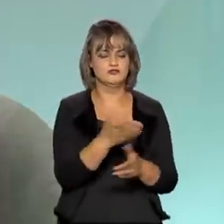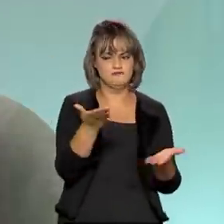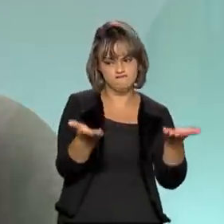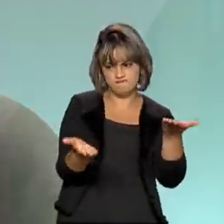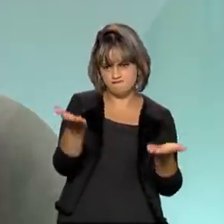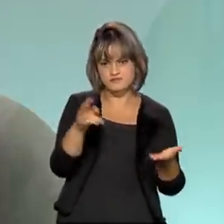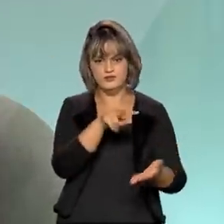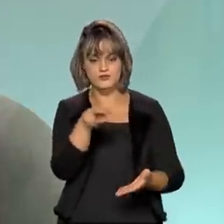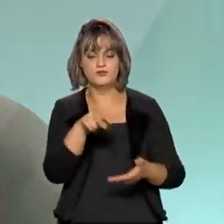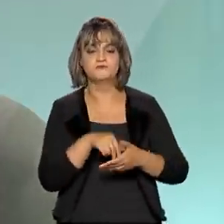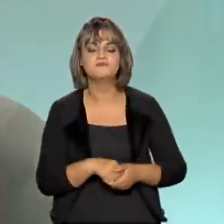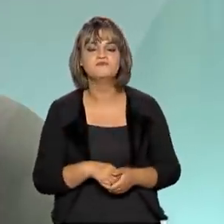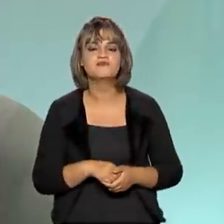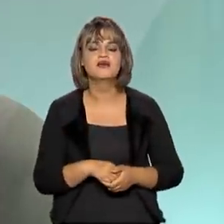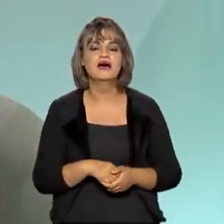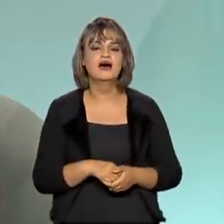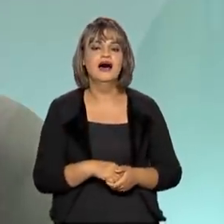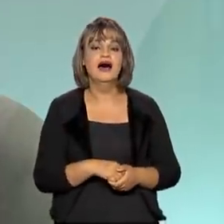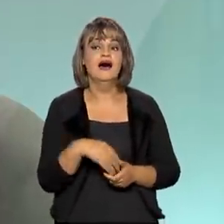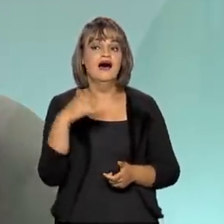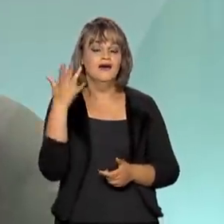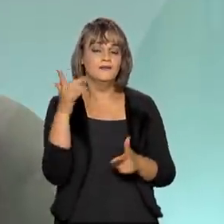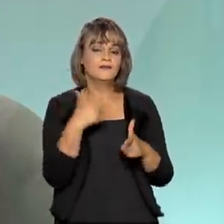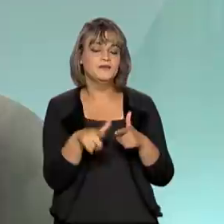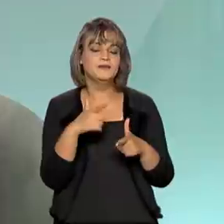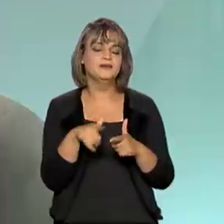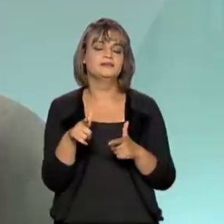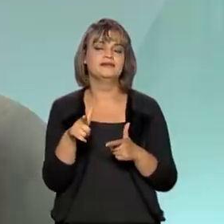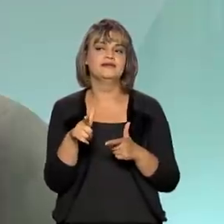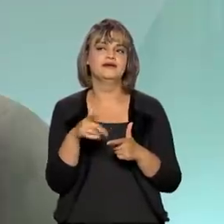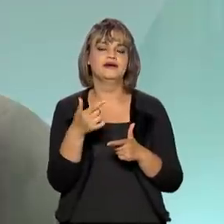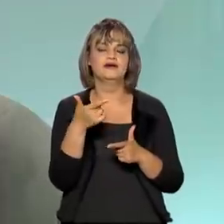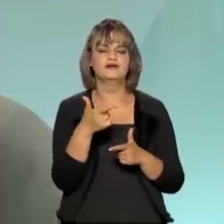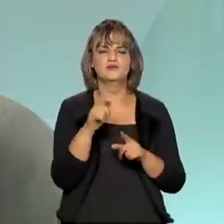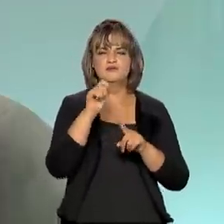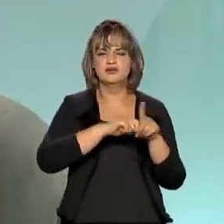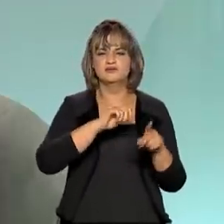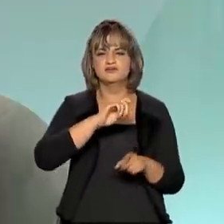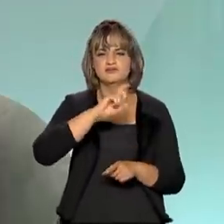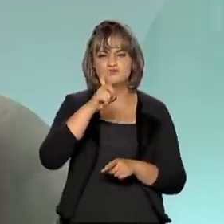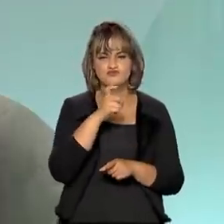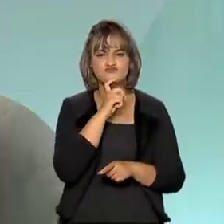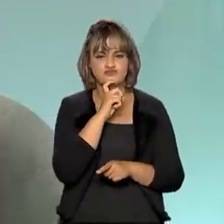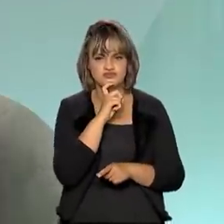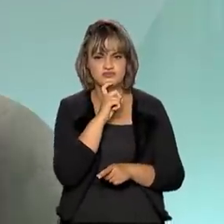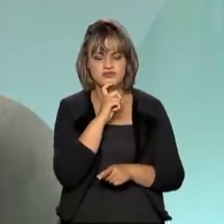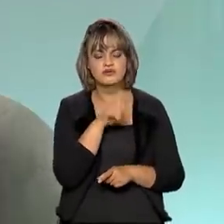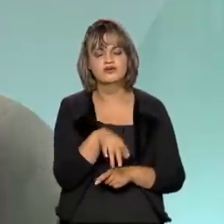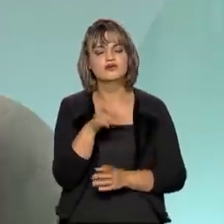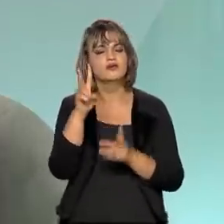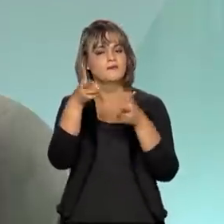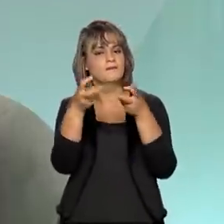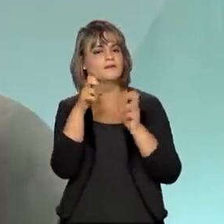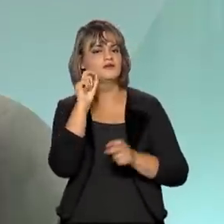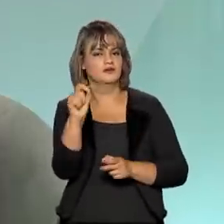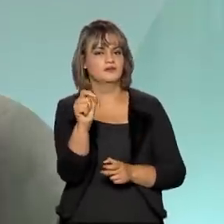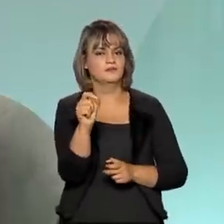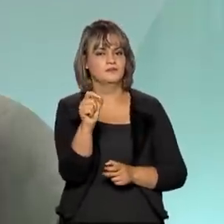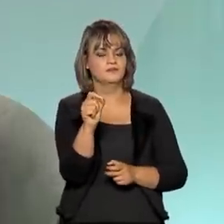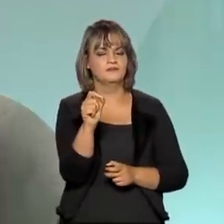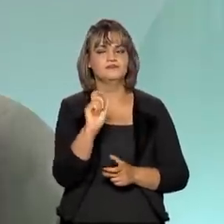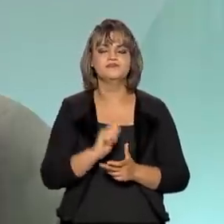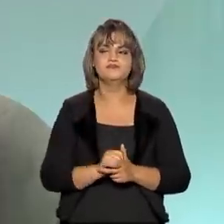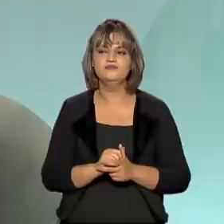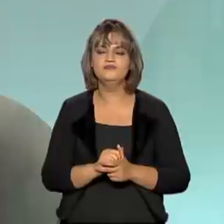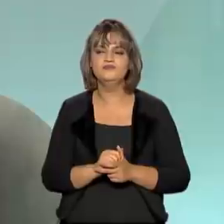Com o agravamento da crise, principalmente no final de julho, quando se percebeu que os